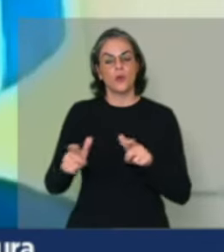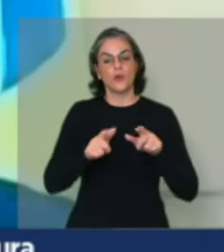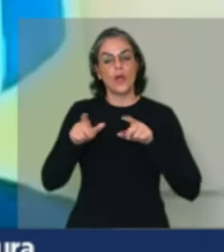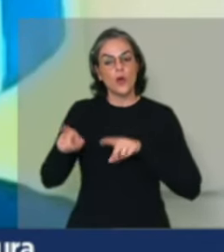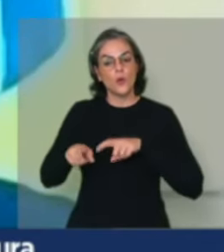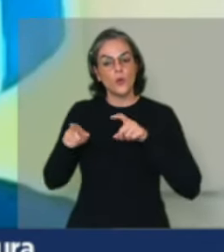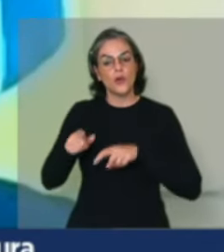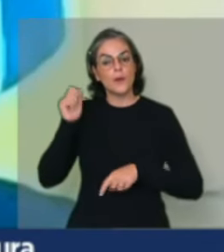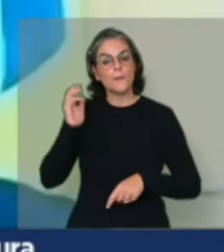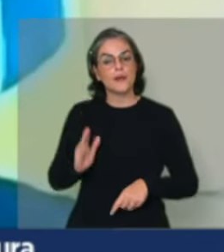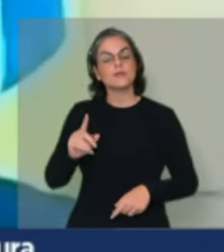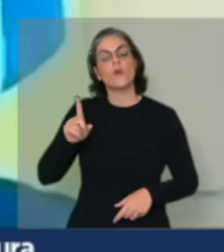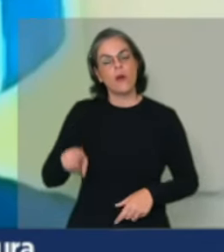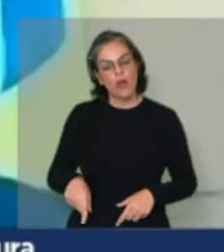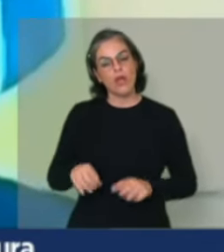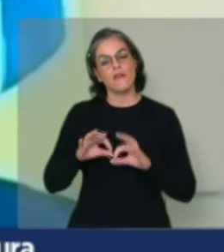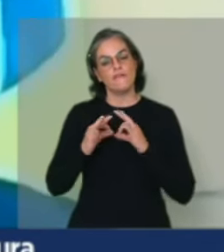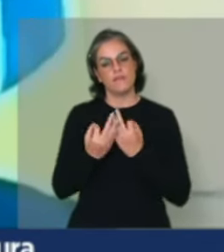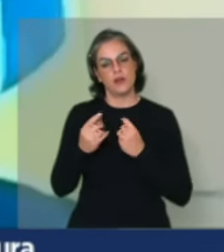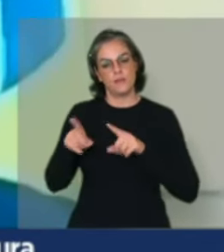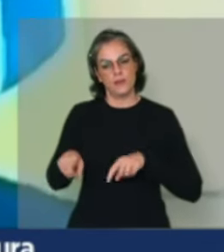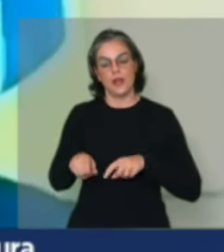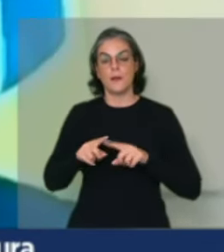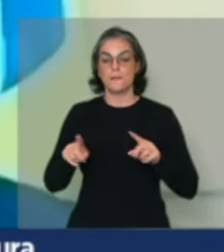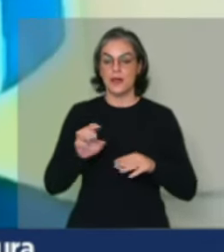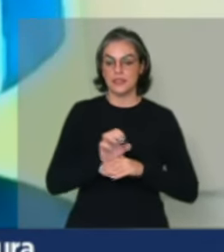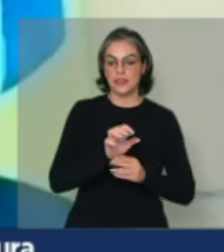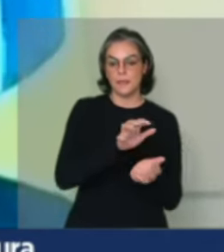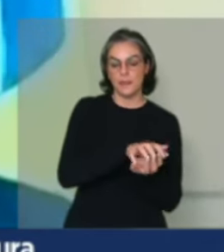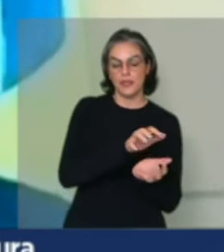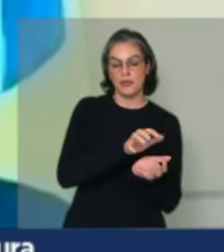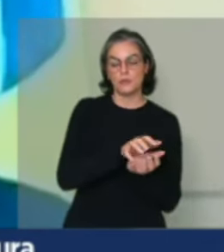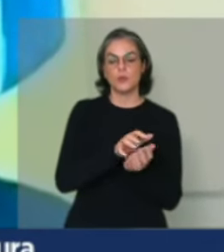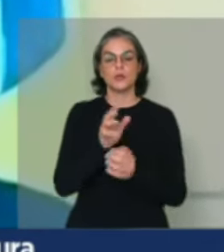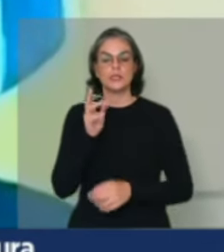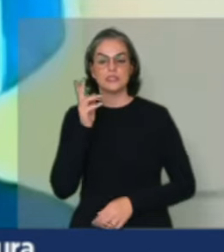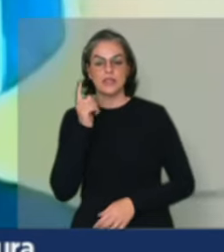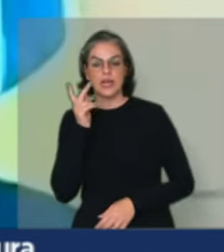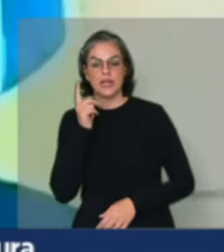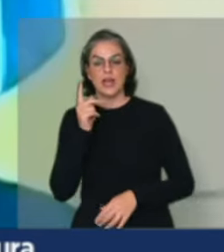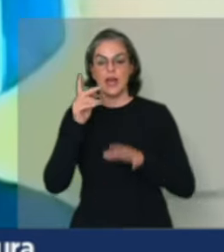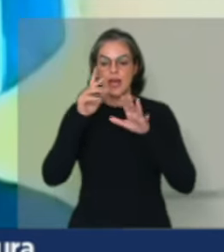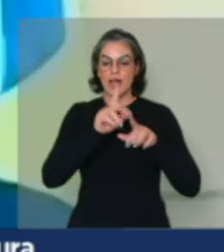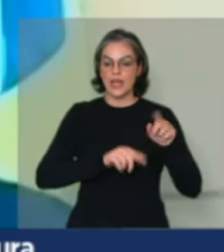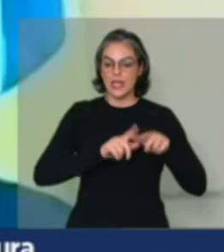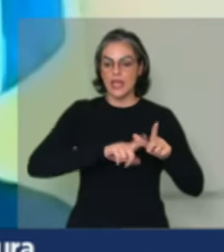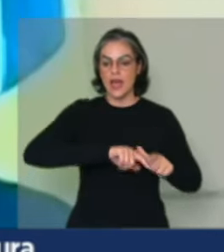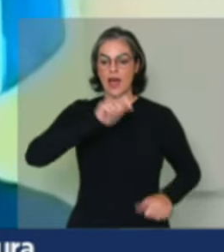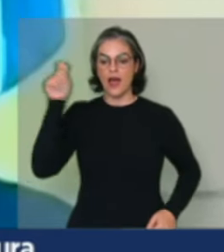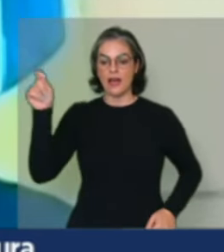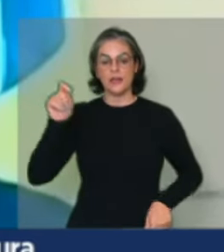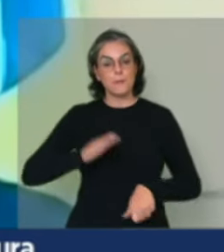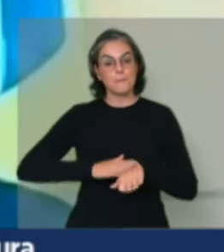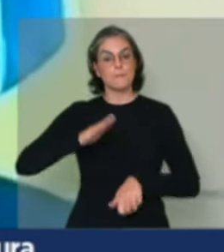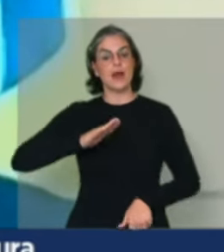familiar. Sendo que os estados do Pernambuco, Ceará e o Acre são os estados que mais detêm proporcionalmente